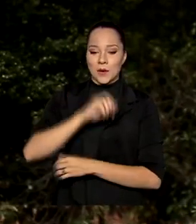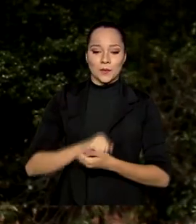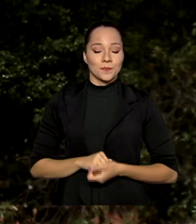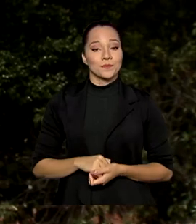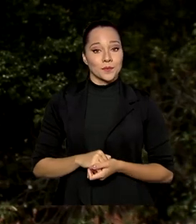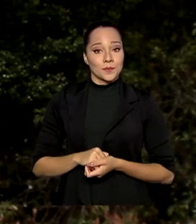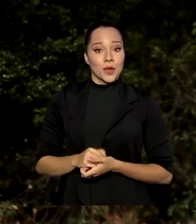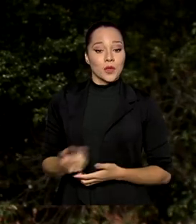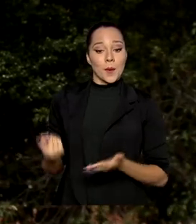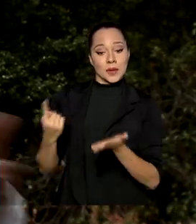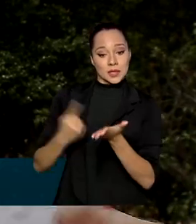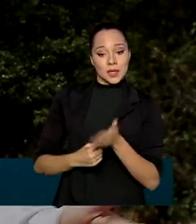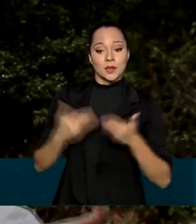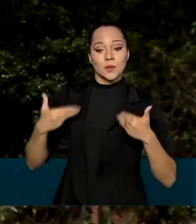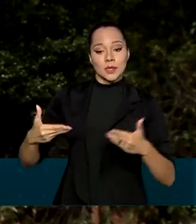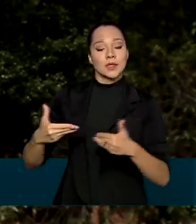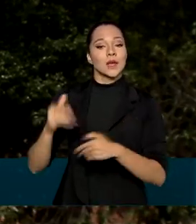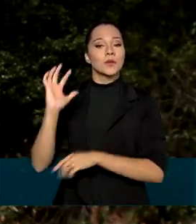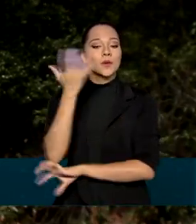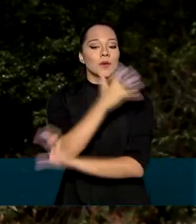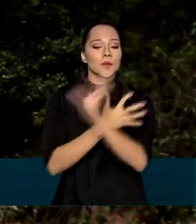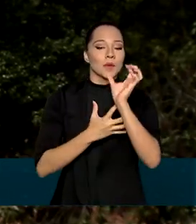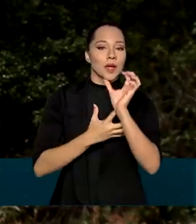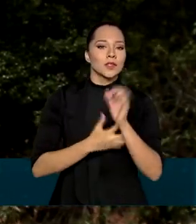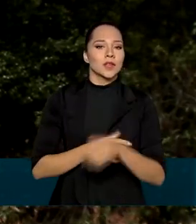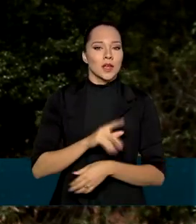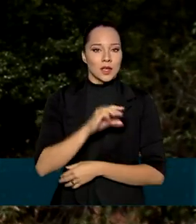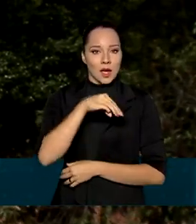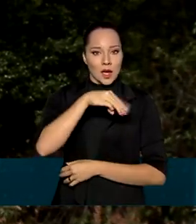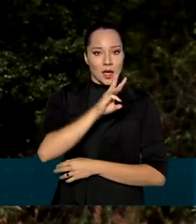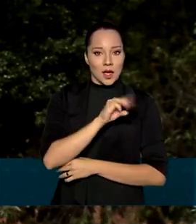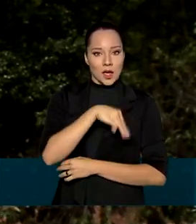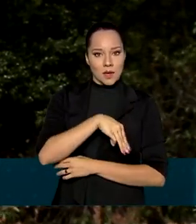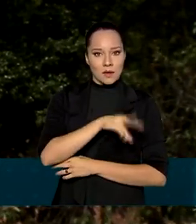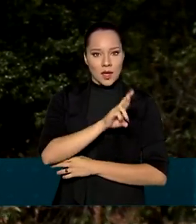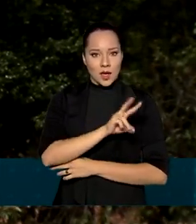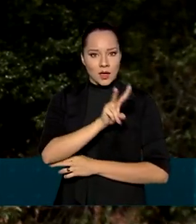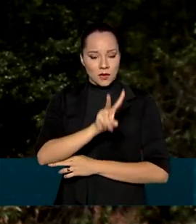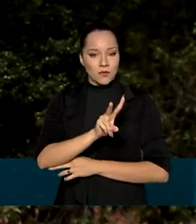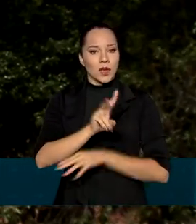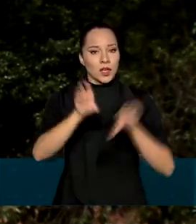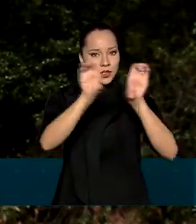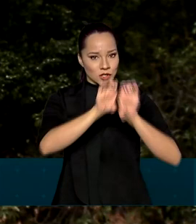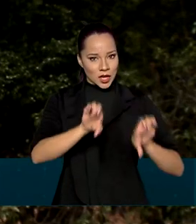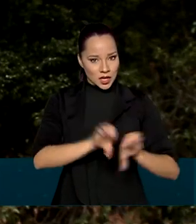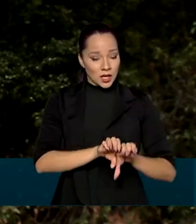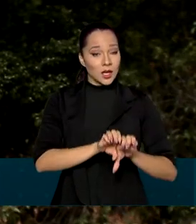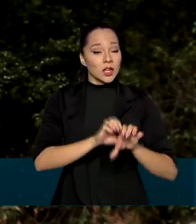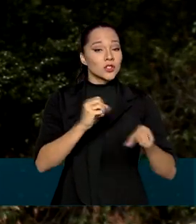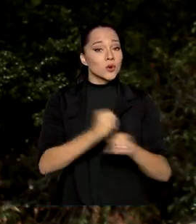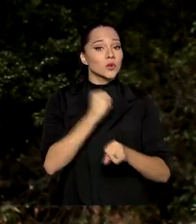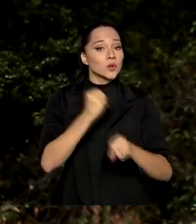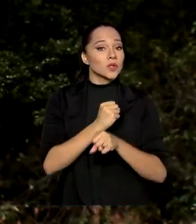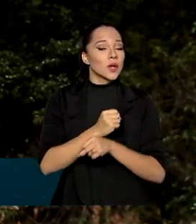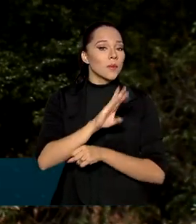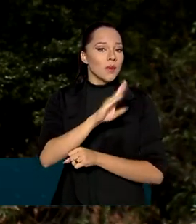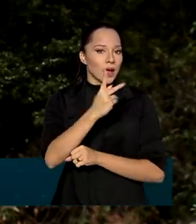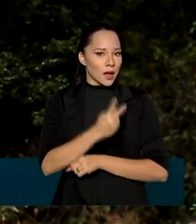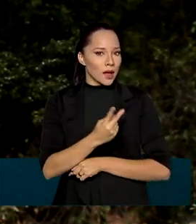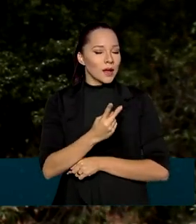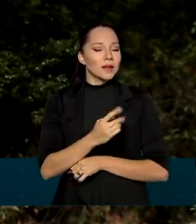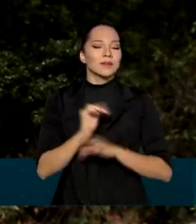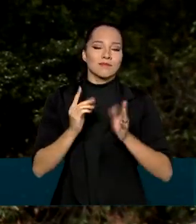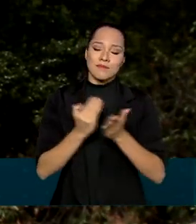parceria entre o Ministério do Meio Ambiente e a MRV Engenharia, empresa da construção civil de Belo Horizonte, permitiu que